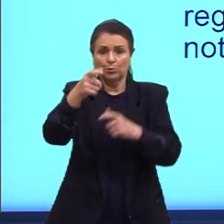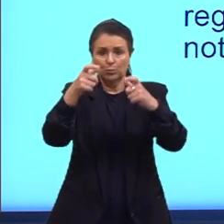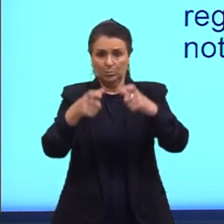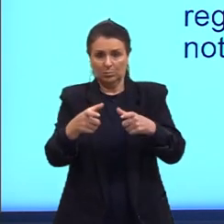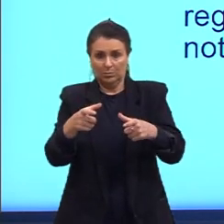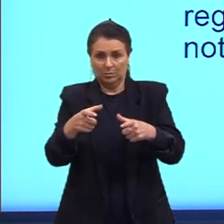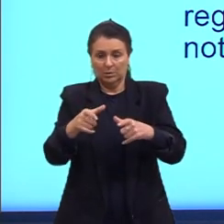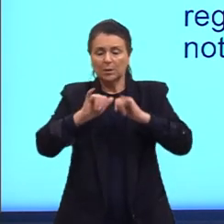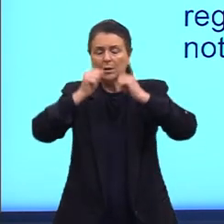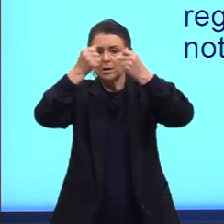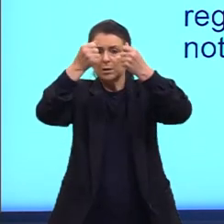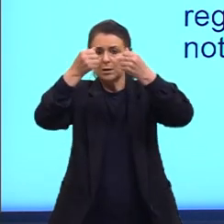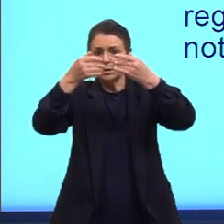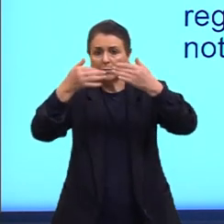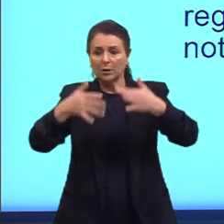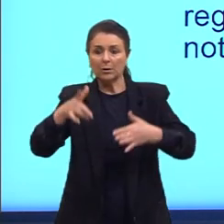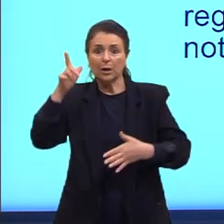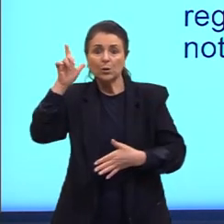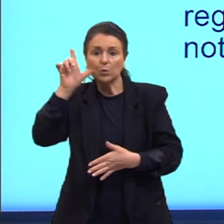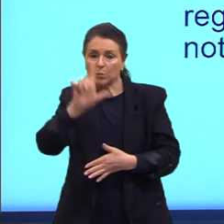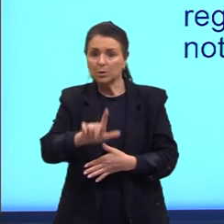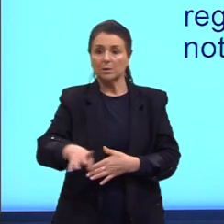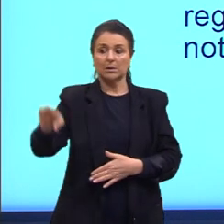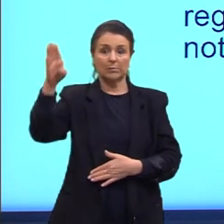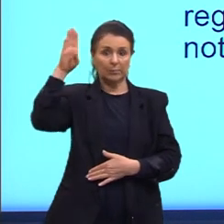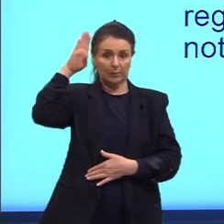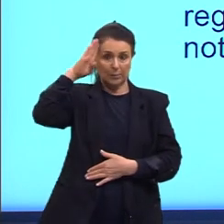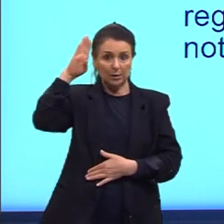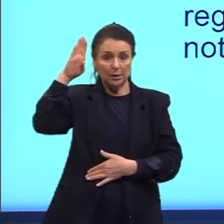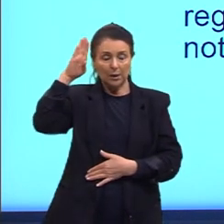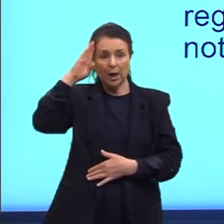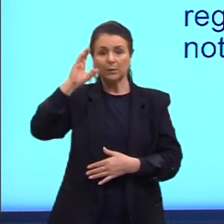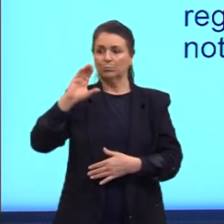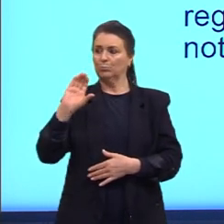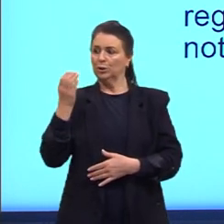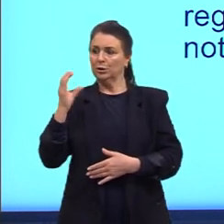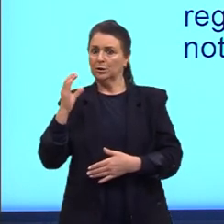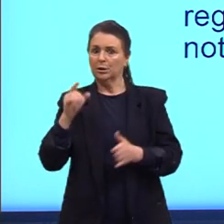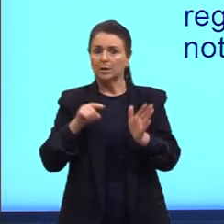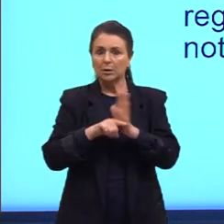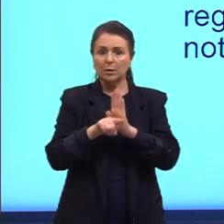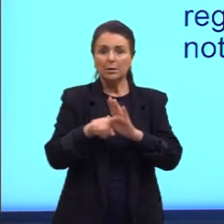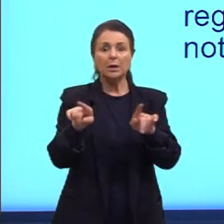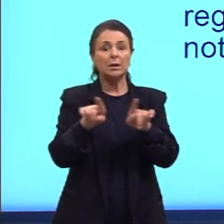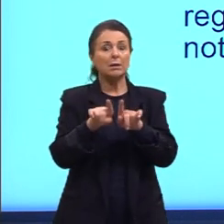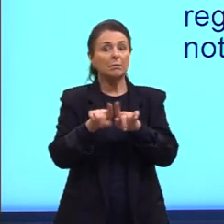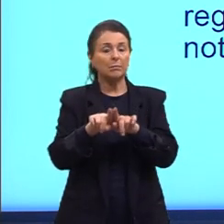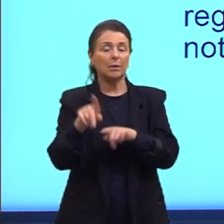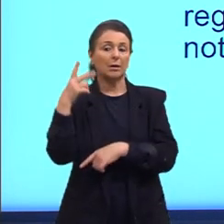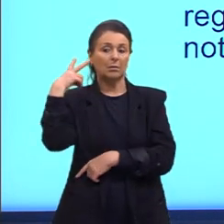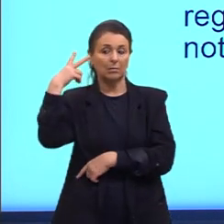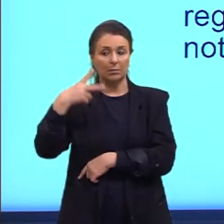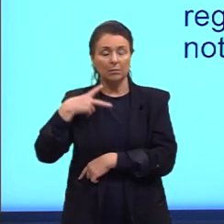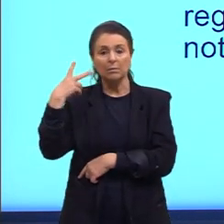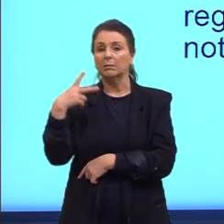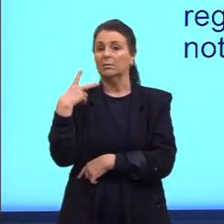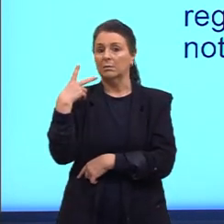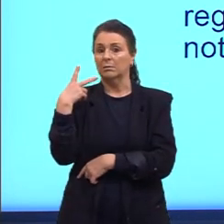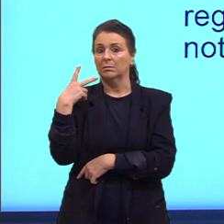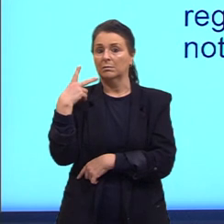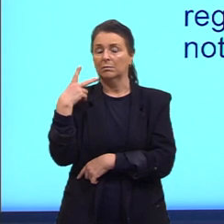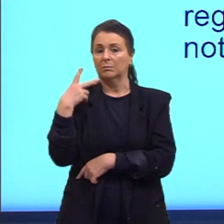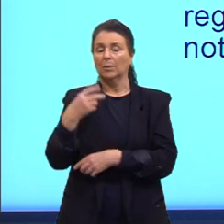falando principalmente aí das conquistas militares, sobre a ciência e sobre a política do lugar. Para poder